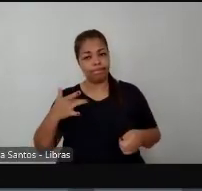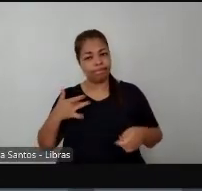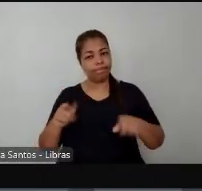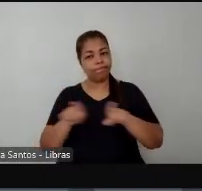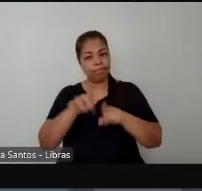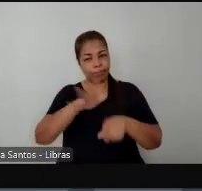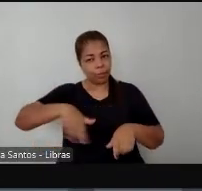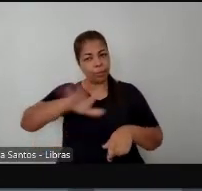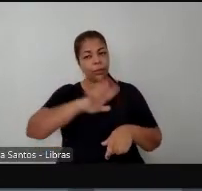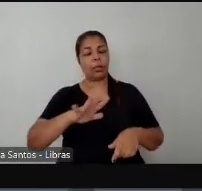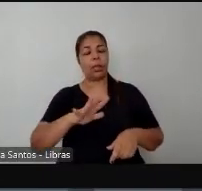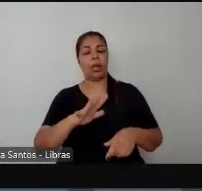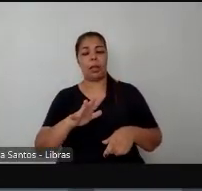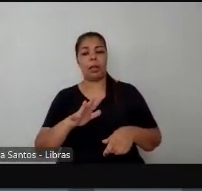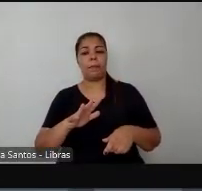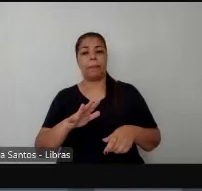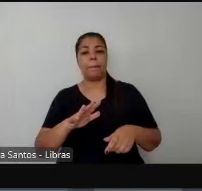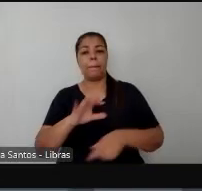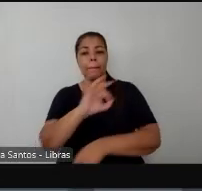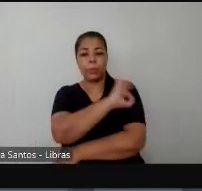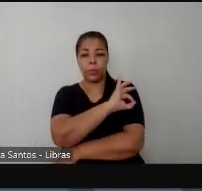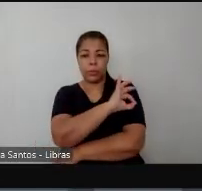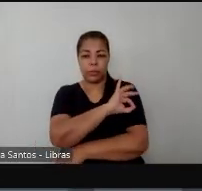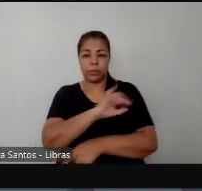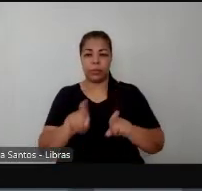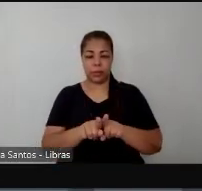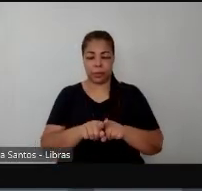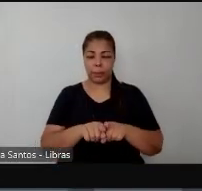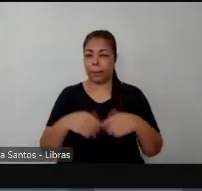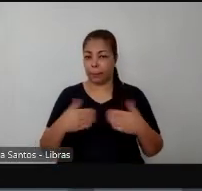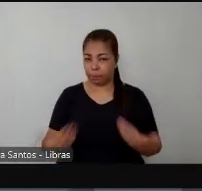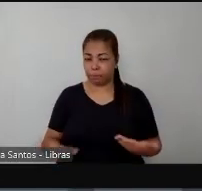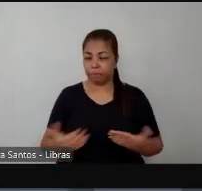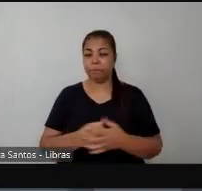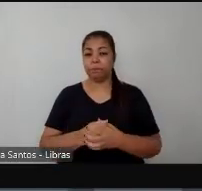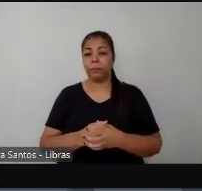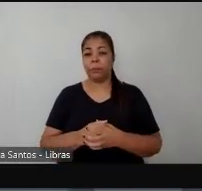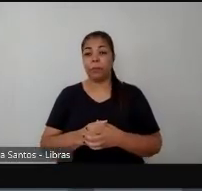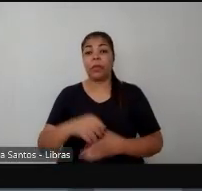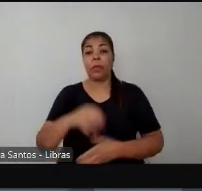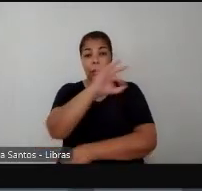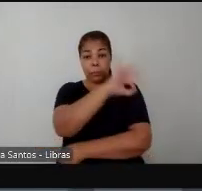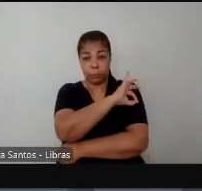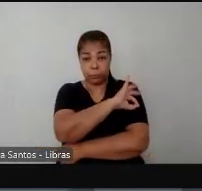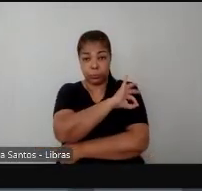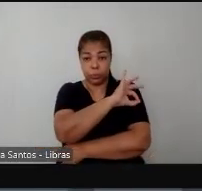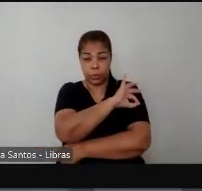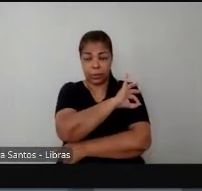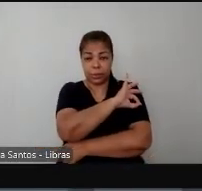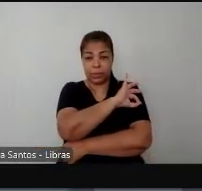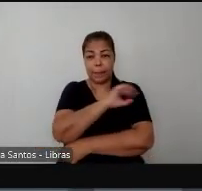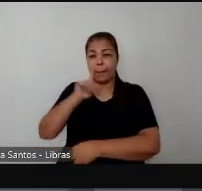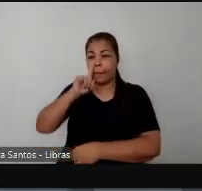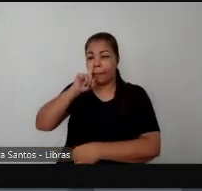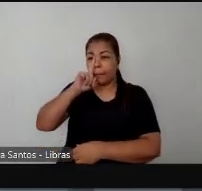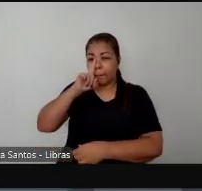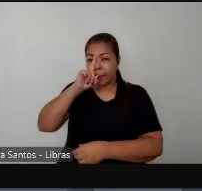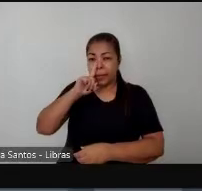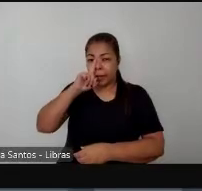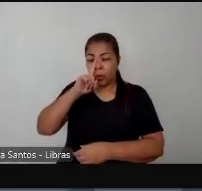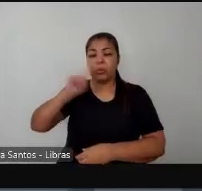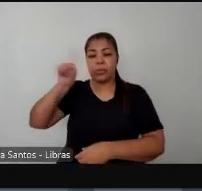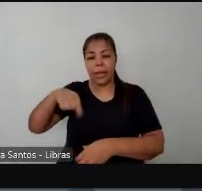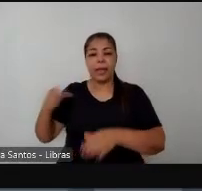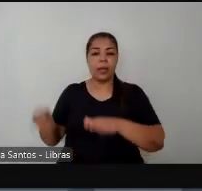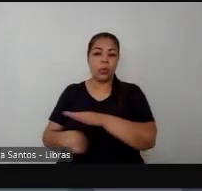crime uma polícia letal é uma polícia que naturalmente se torna mais corrupta porque o poder sobre a vida e a